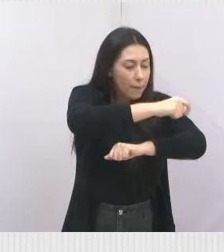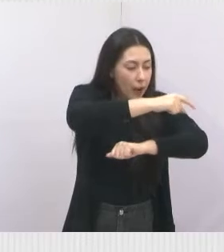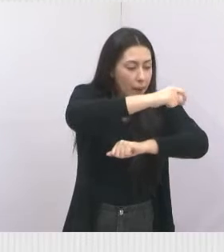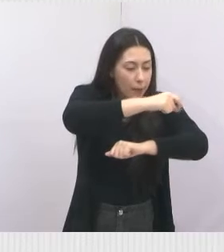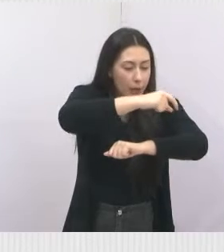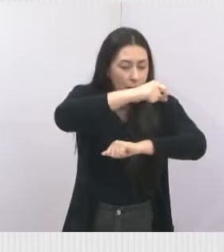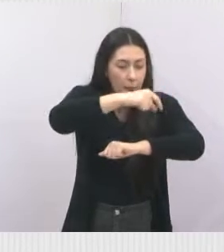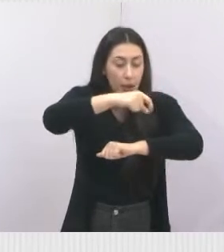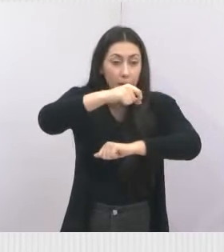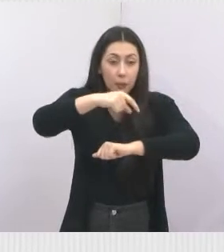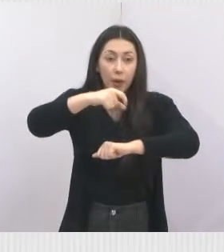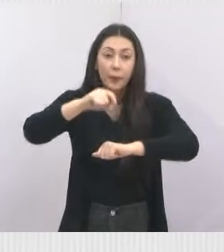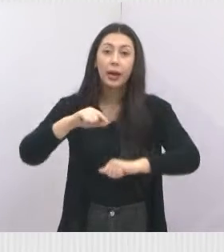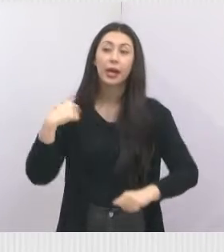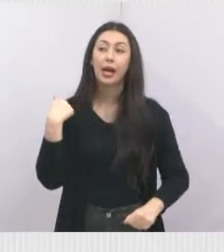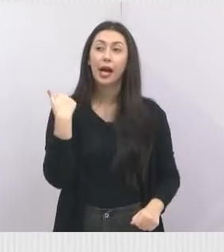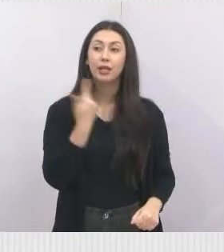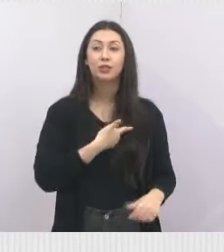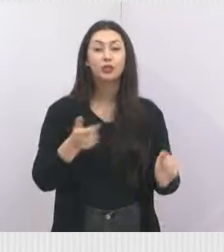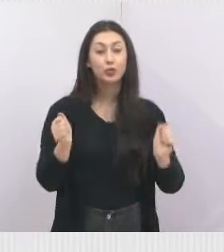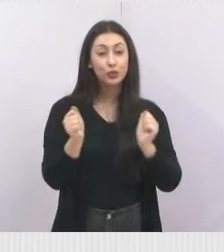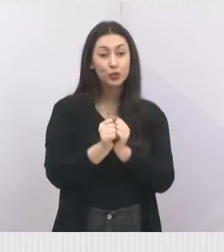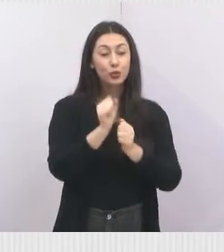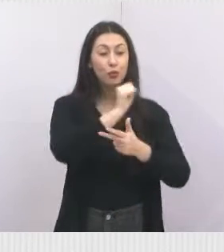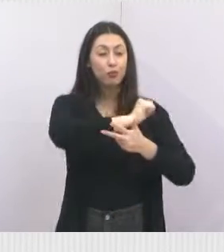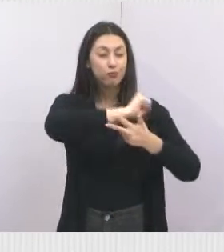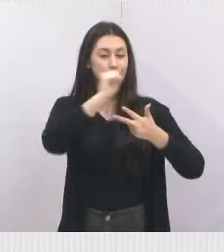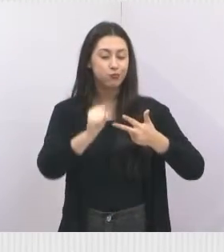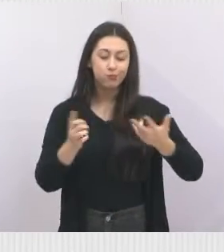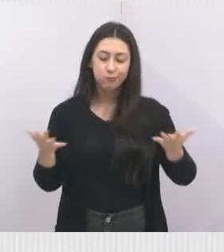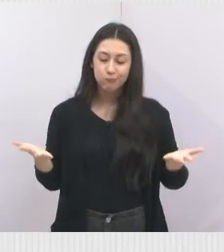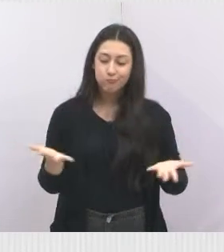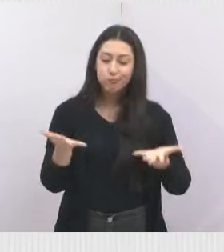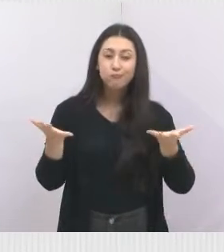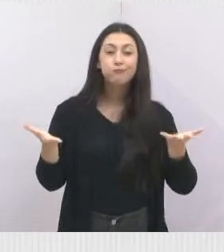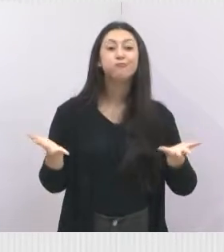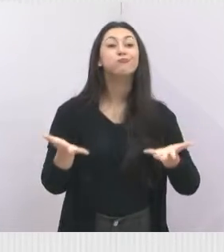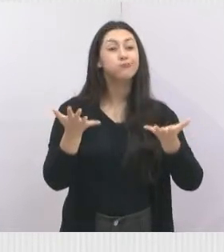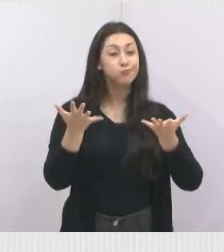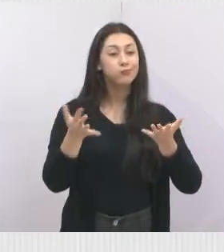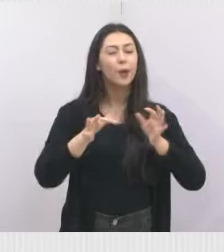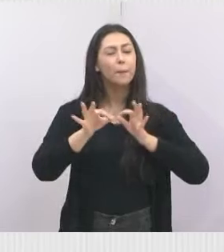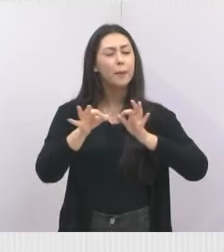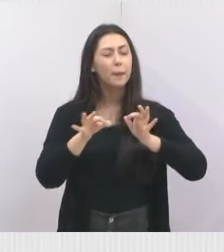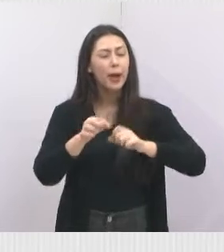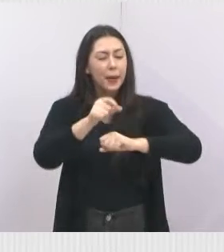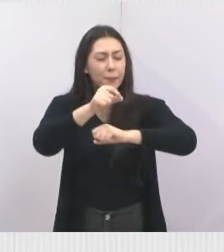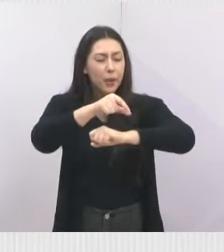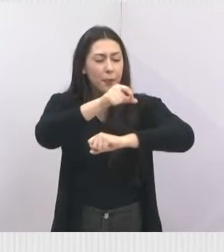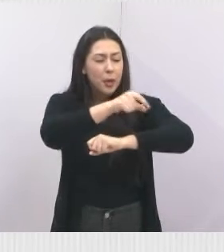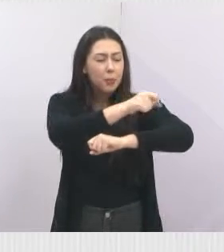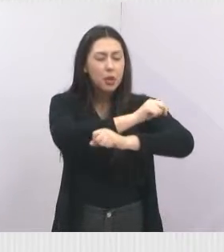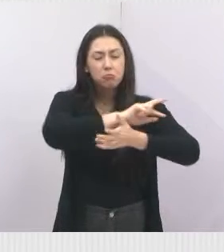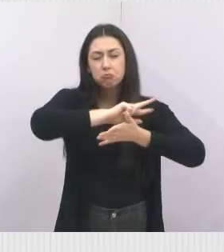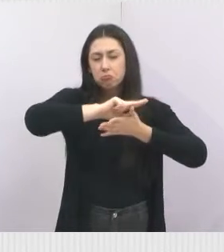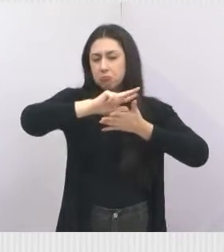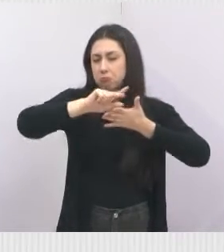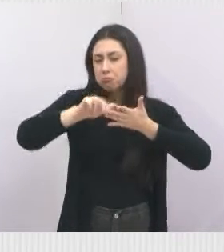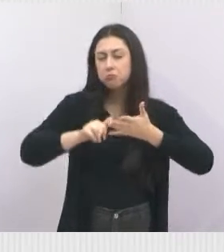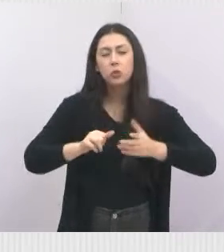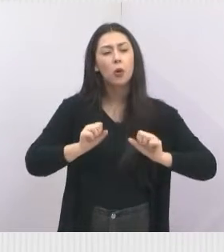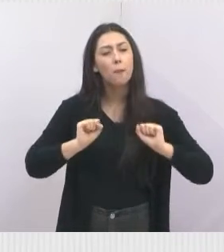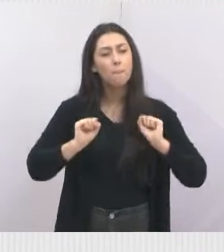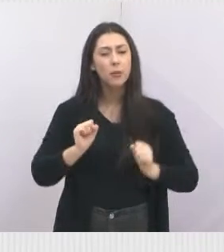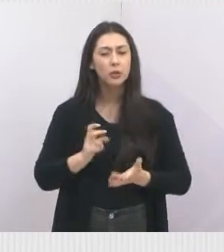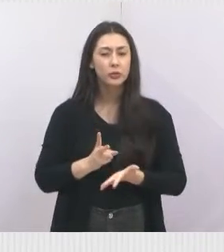gente vem, como poder público, para incentivar, levar mudas, levar o que for necessário para que elas